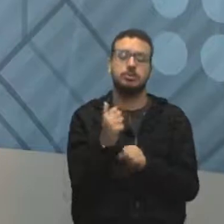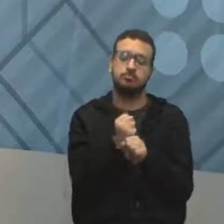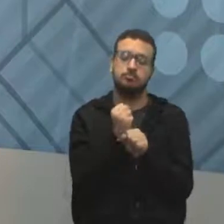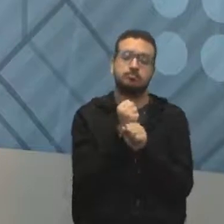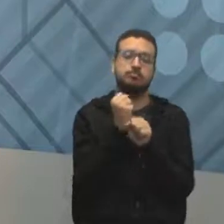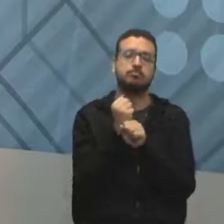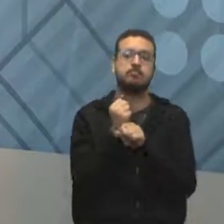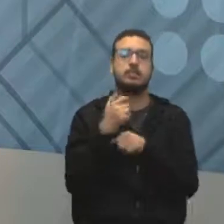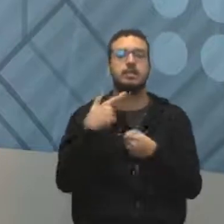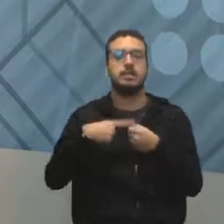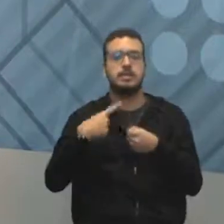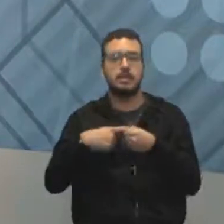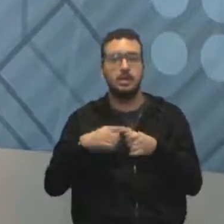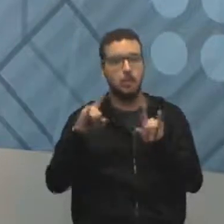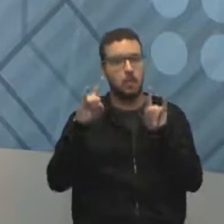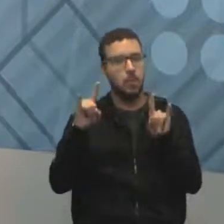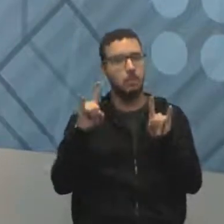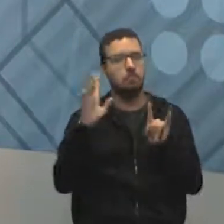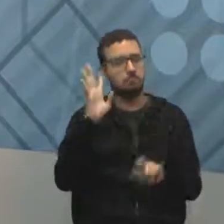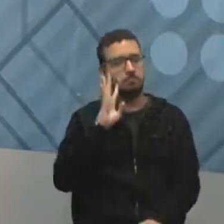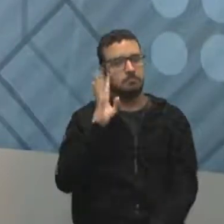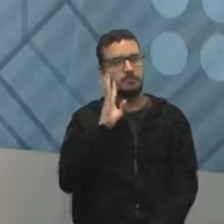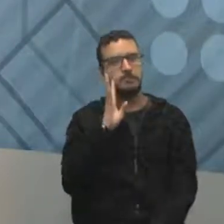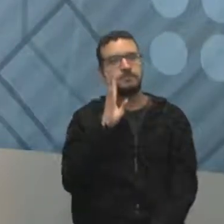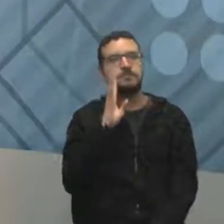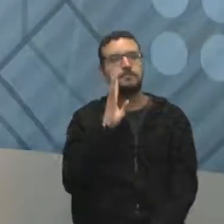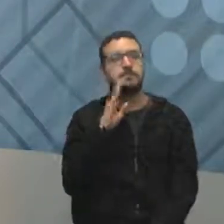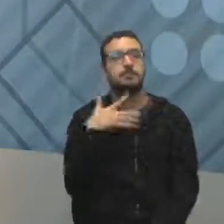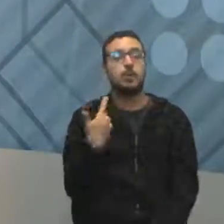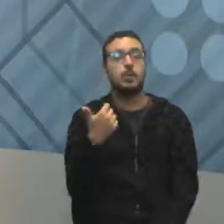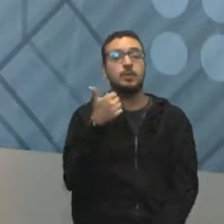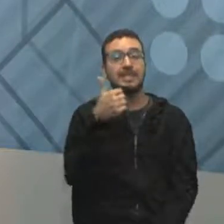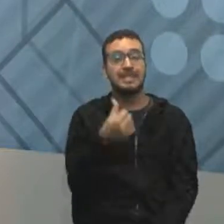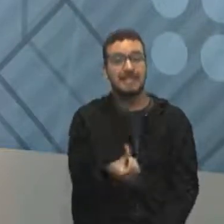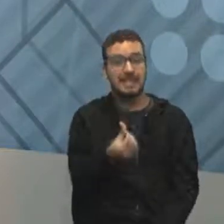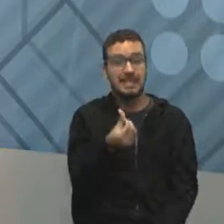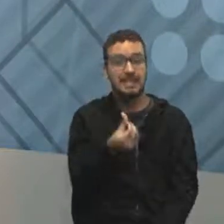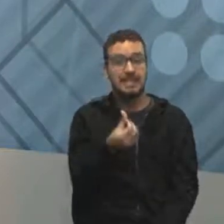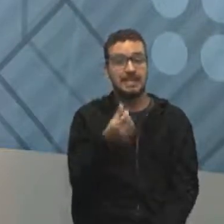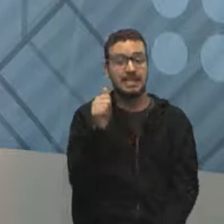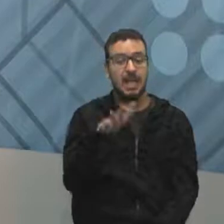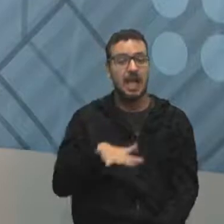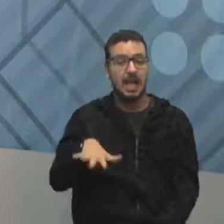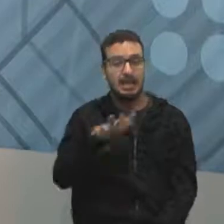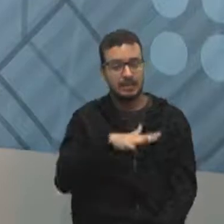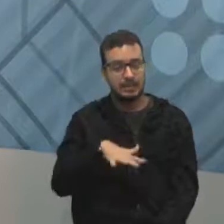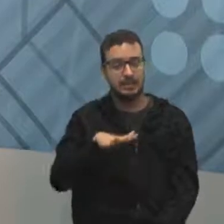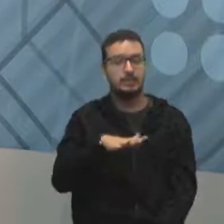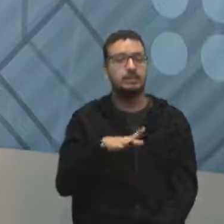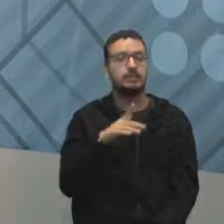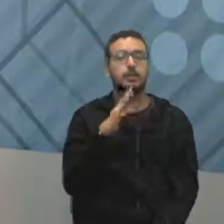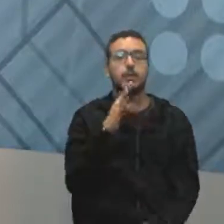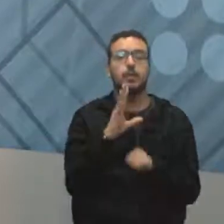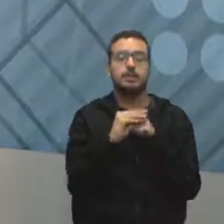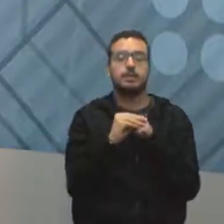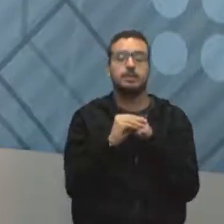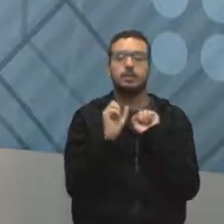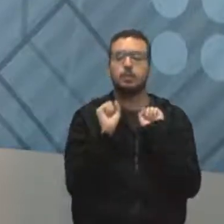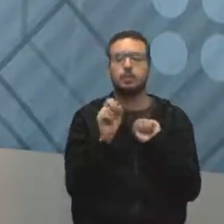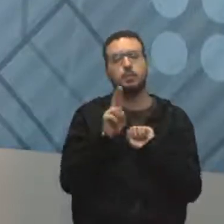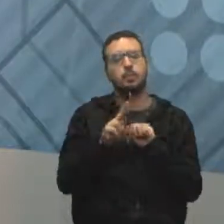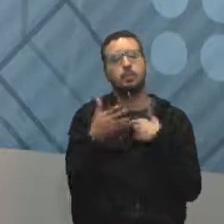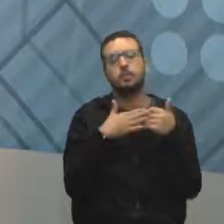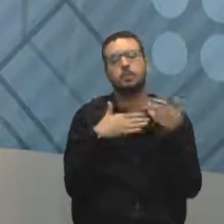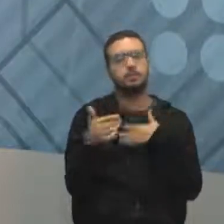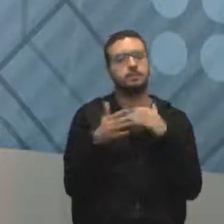nosso caso, a cidade do rock. Bacana isso, né? Essas seis áreas de conhecimento, então servem para qualquer modelo de